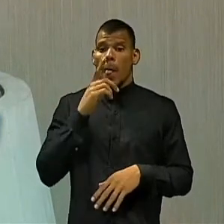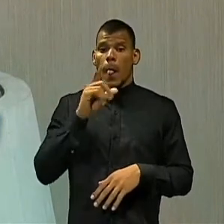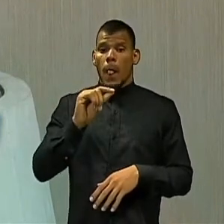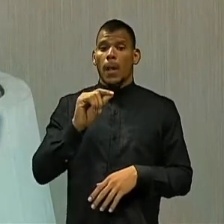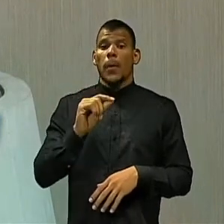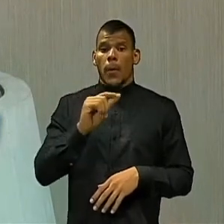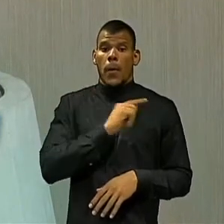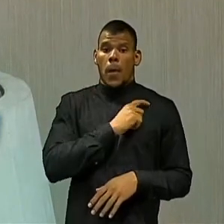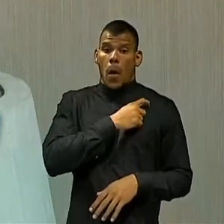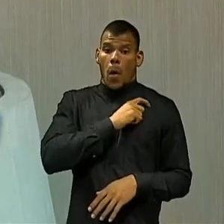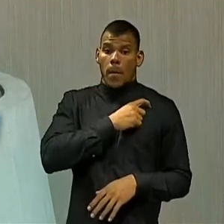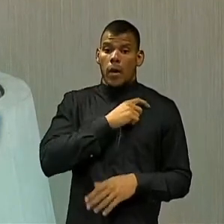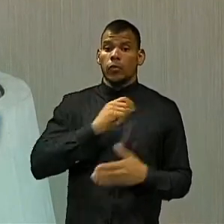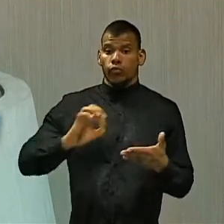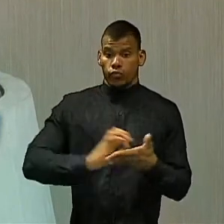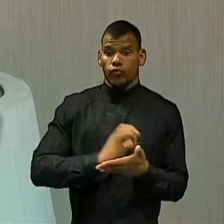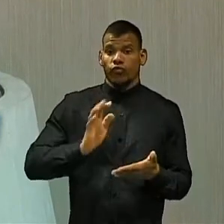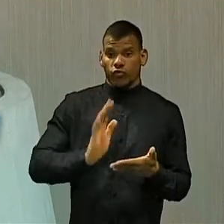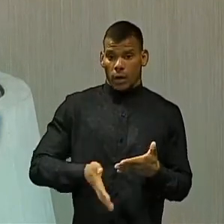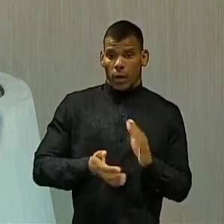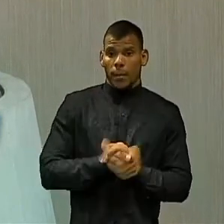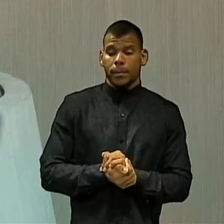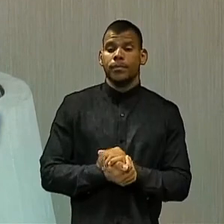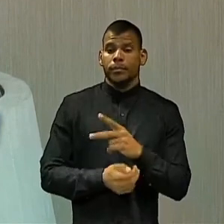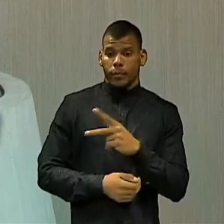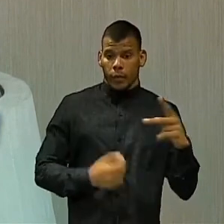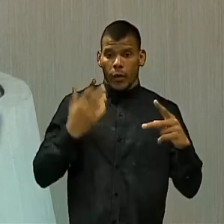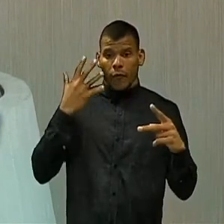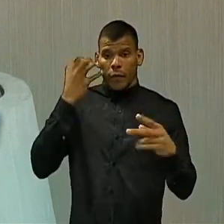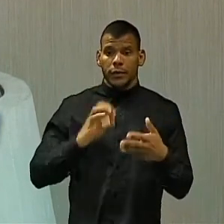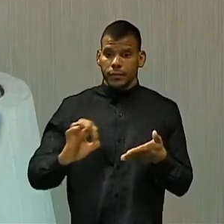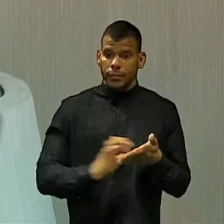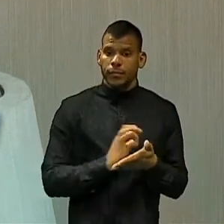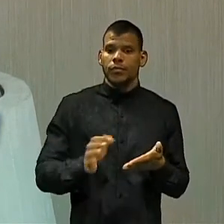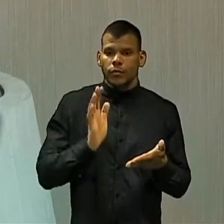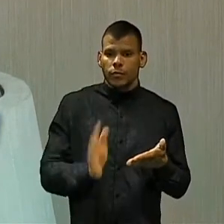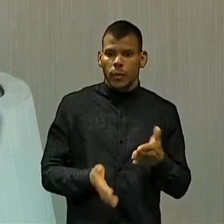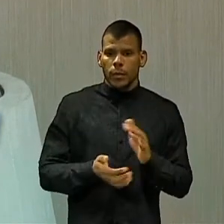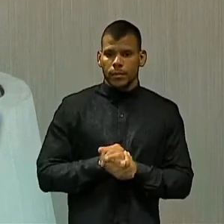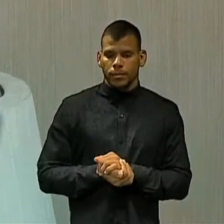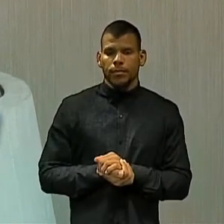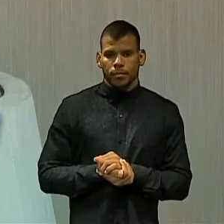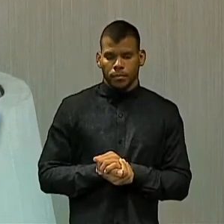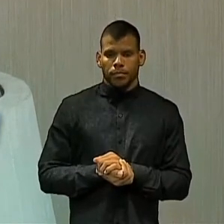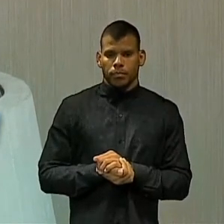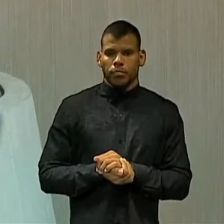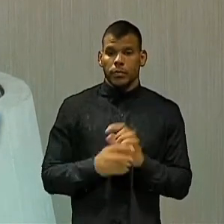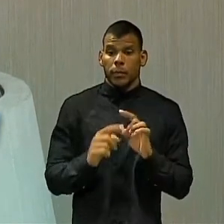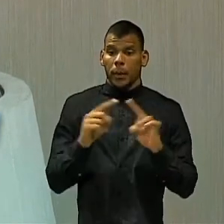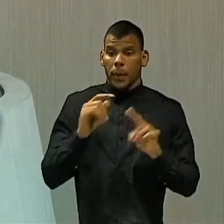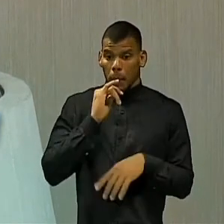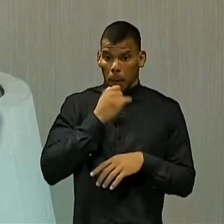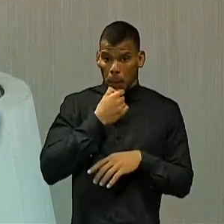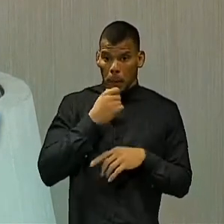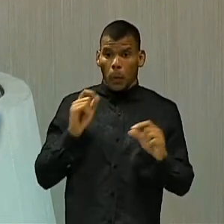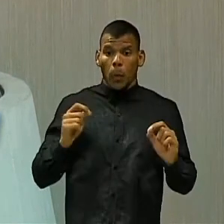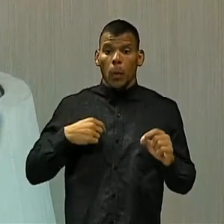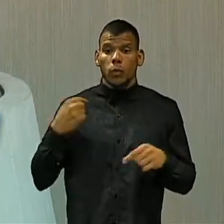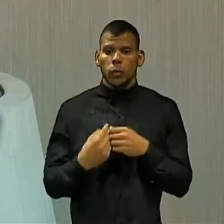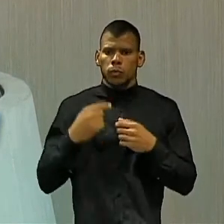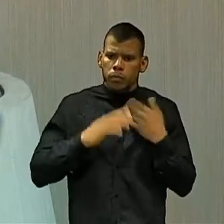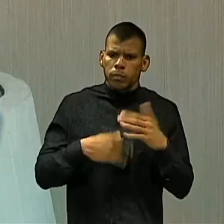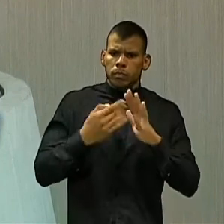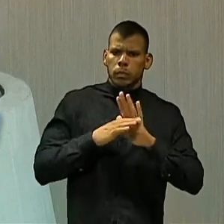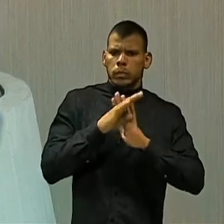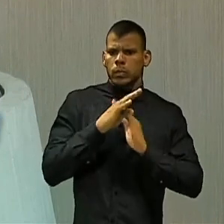atual governador Elmano, do nosso querido presidente, Evandro Leitão, em outras situações. Mas, lamentavelmente, nós não avançamos